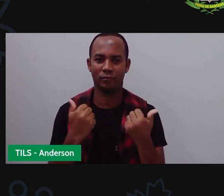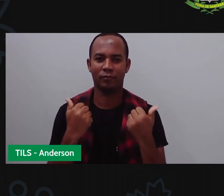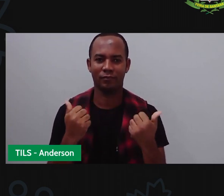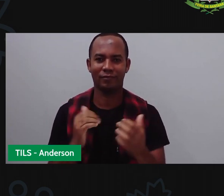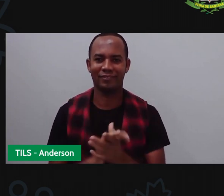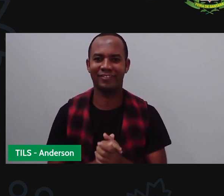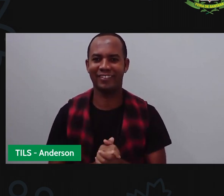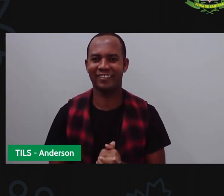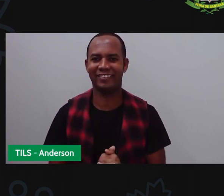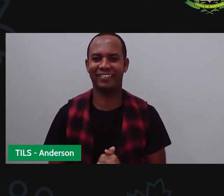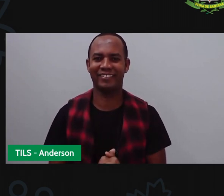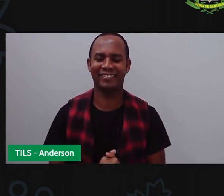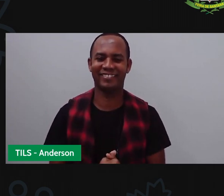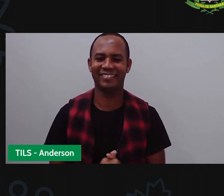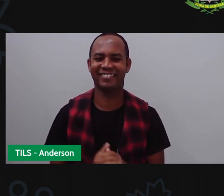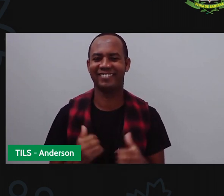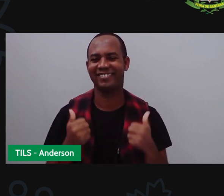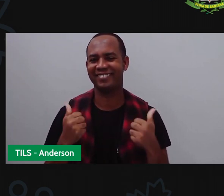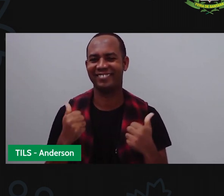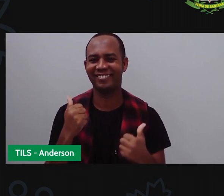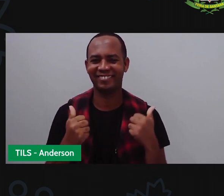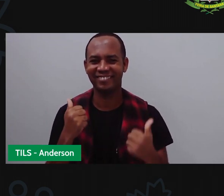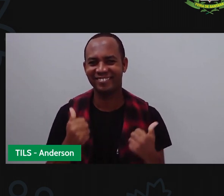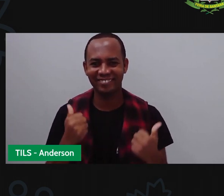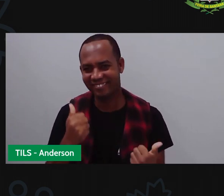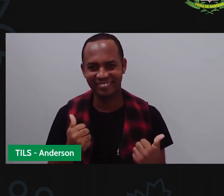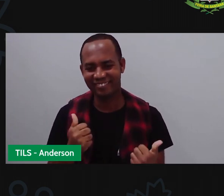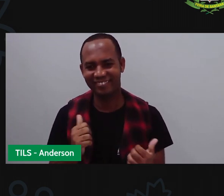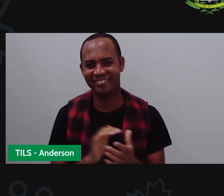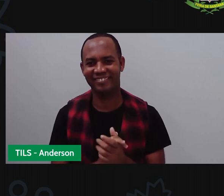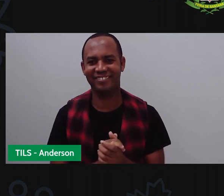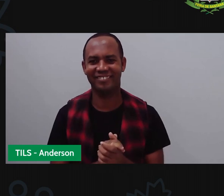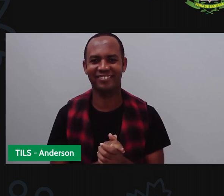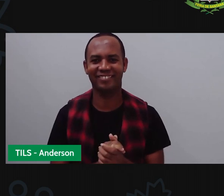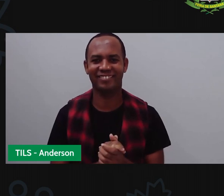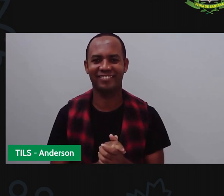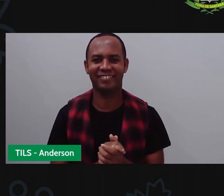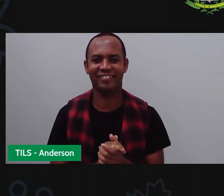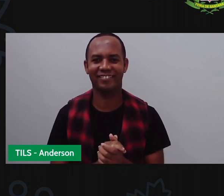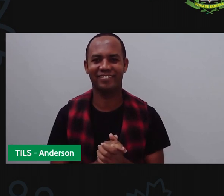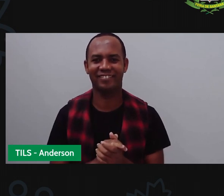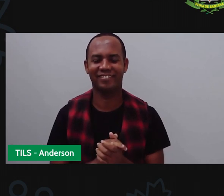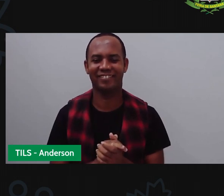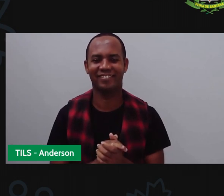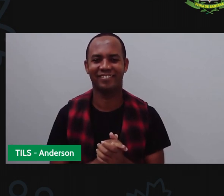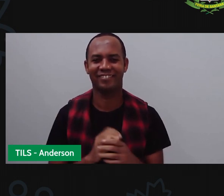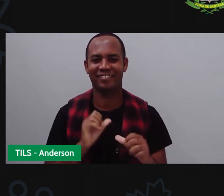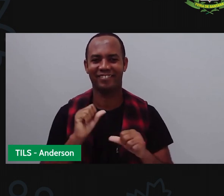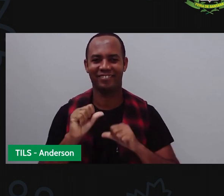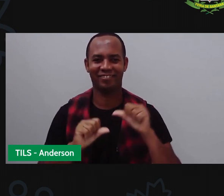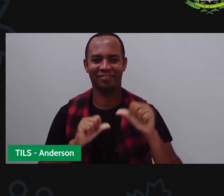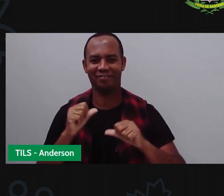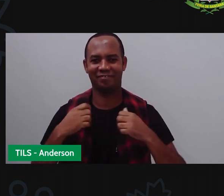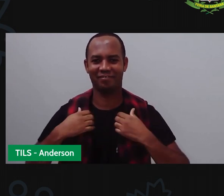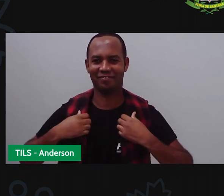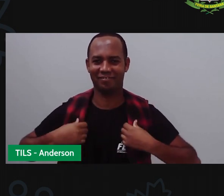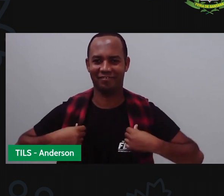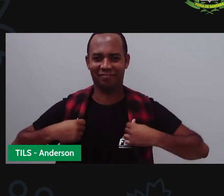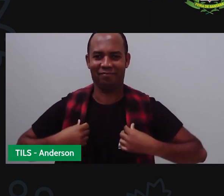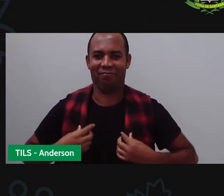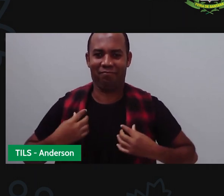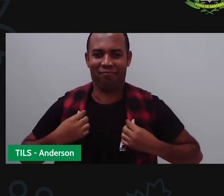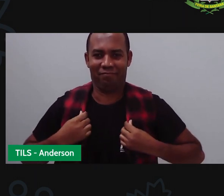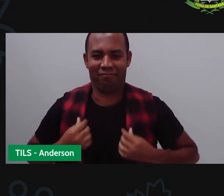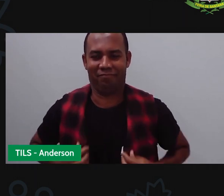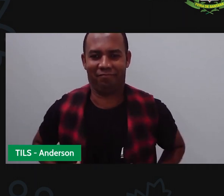dá uma olhada na beca desse cara hoje, né? Todo trabalhado na elegância, mudou, se arrumou, levantou gola,